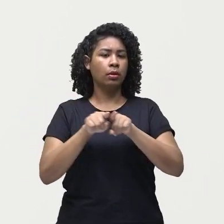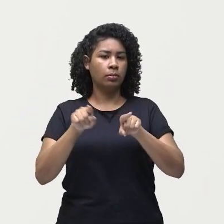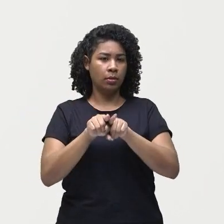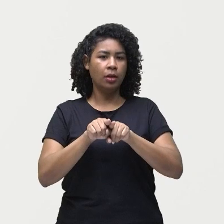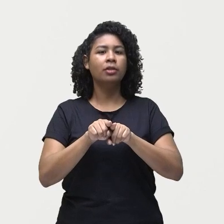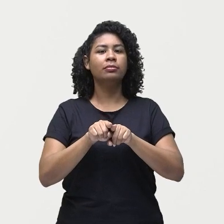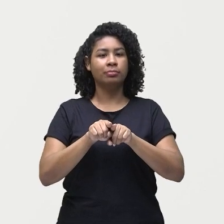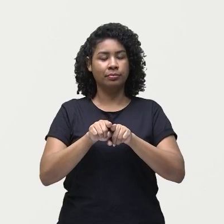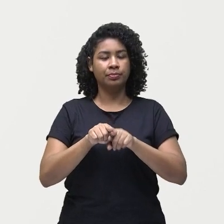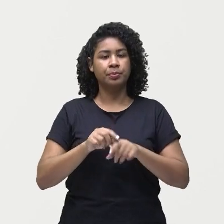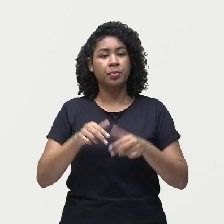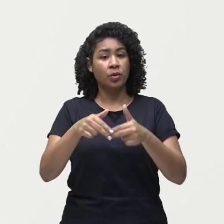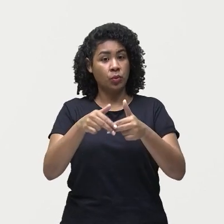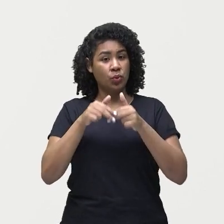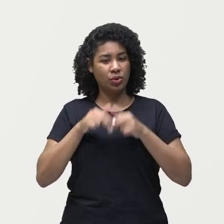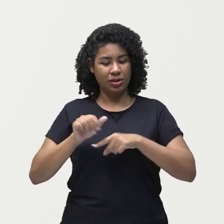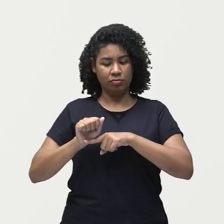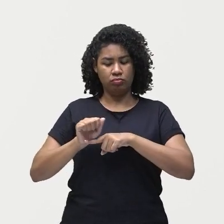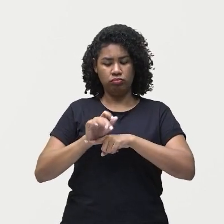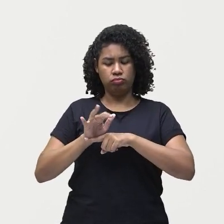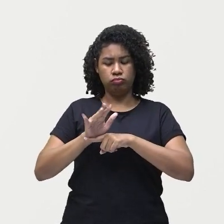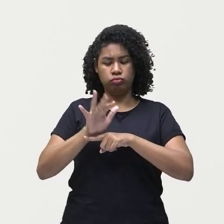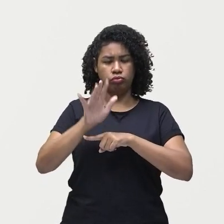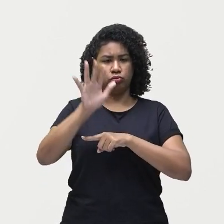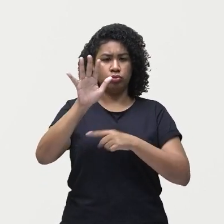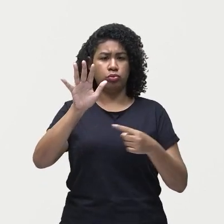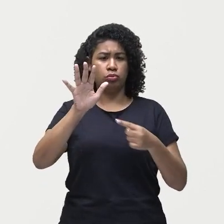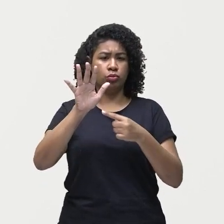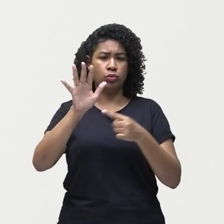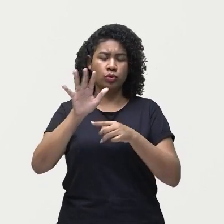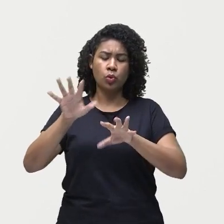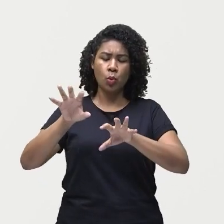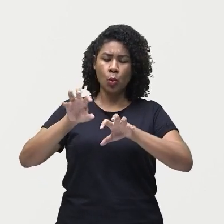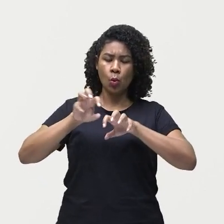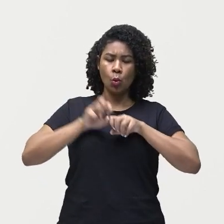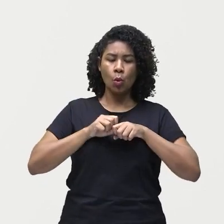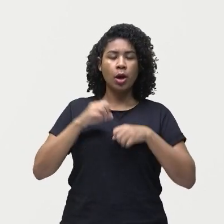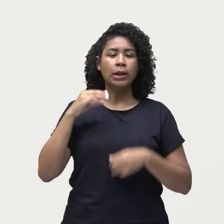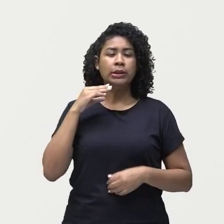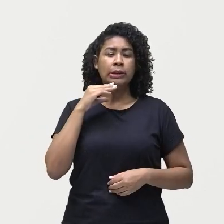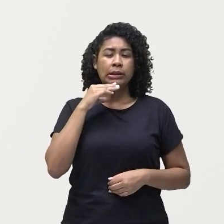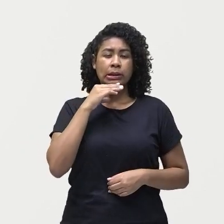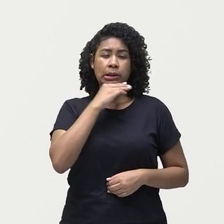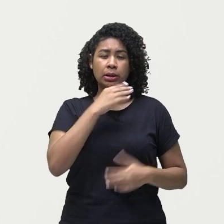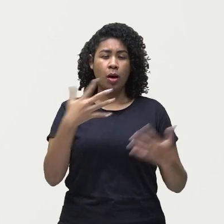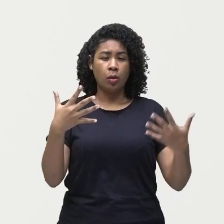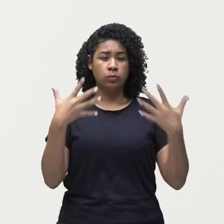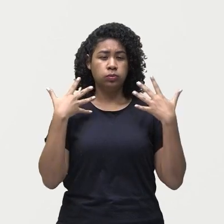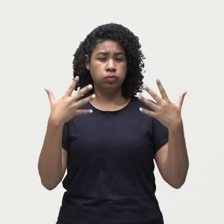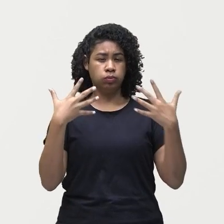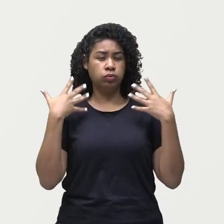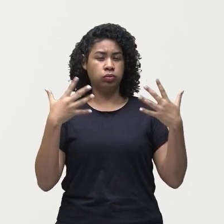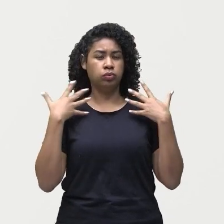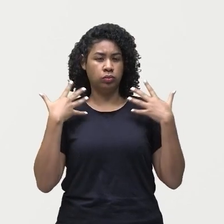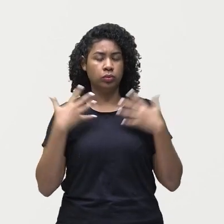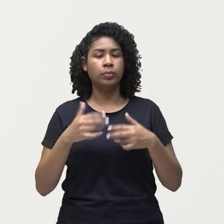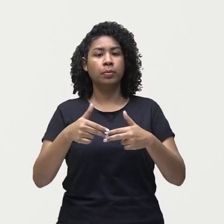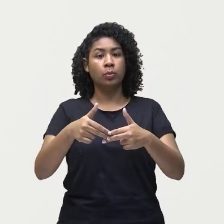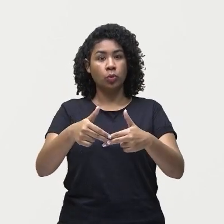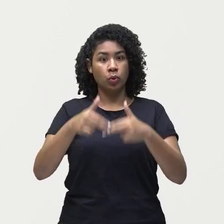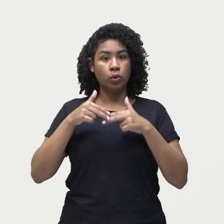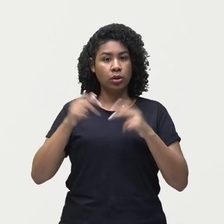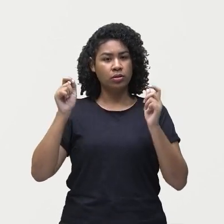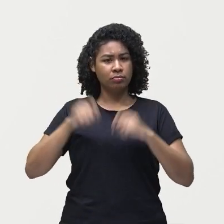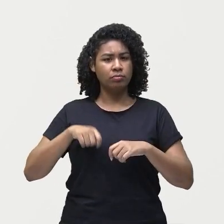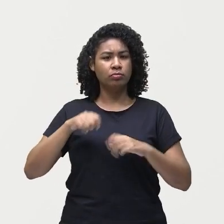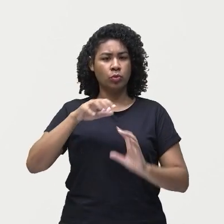gases, porém, retém grande parte do calor gerado pela luz solar. Este calor é refletido